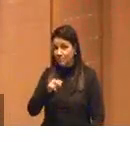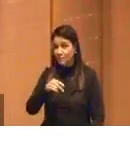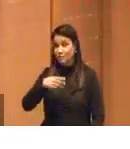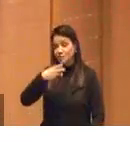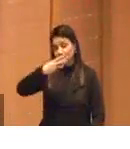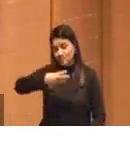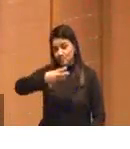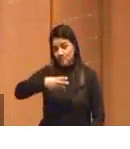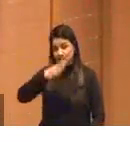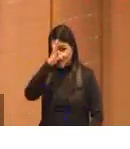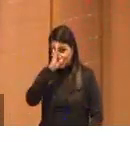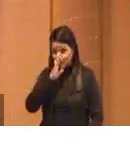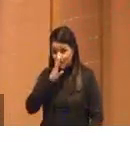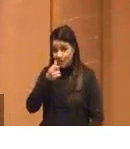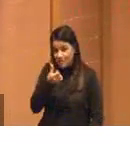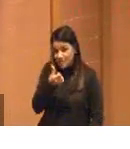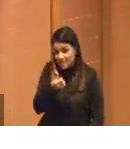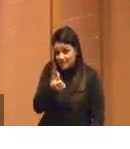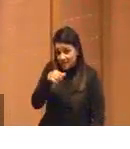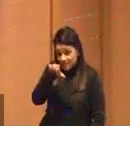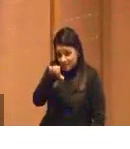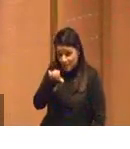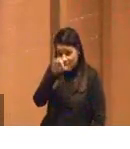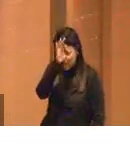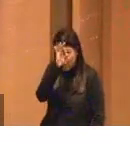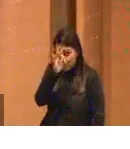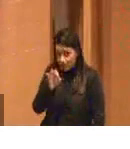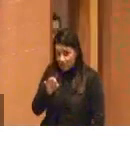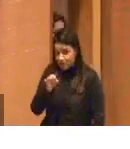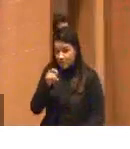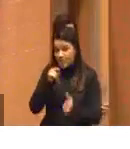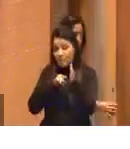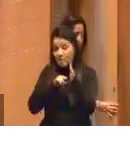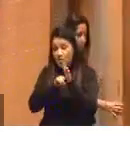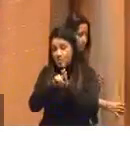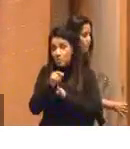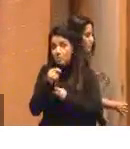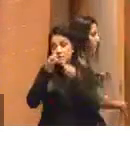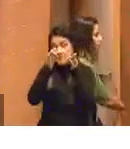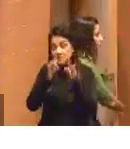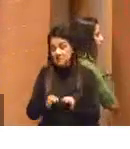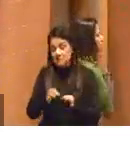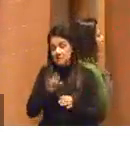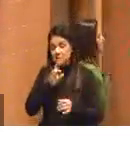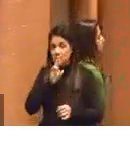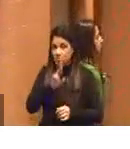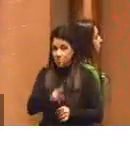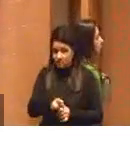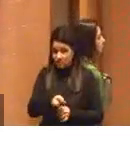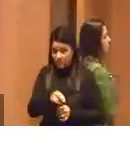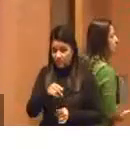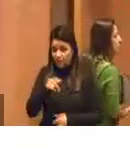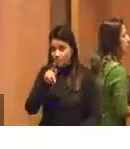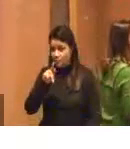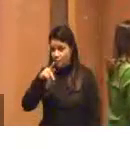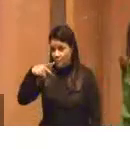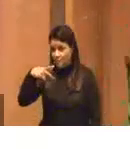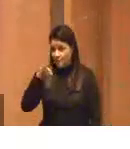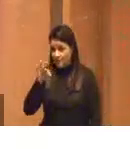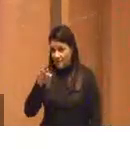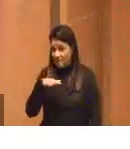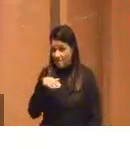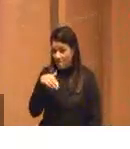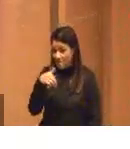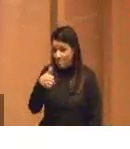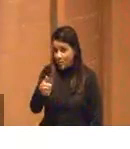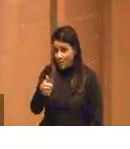essa versão gratuita, acertou 69% das questões. Significa que ele foi melhor do que